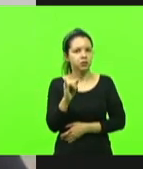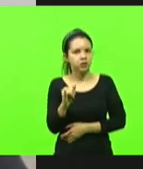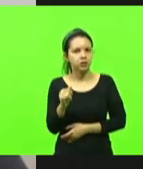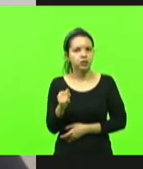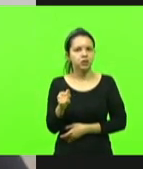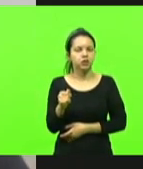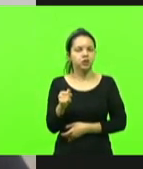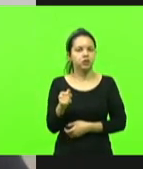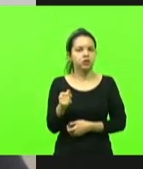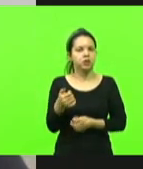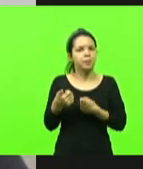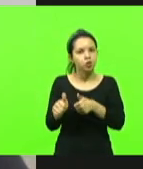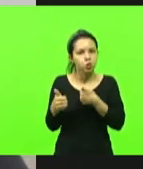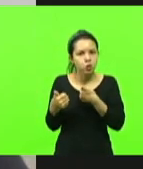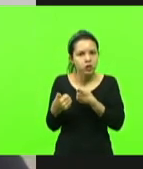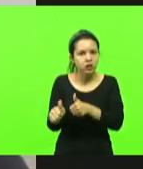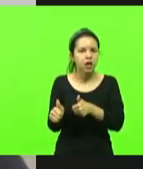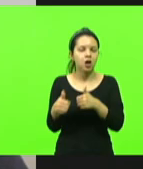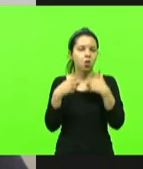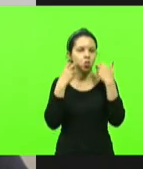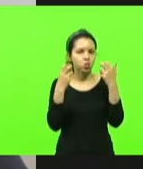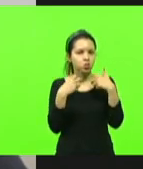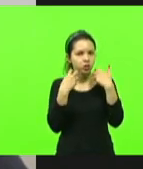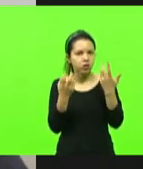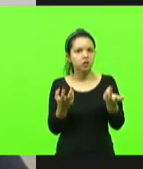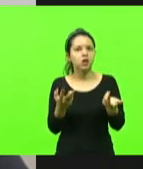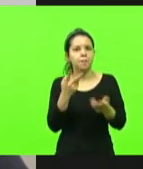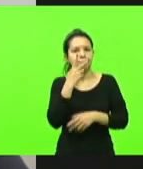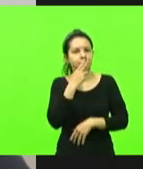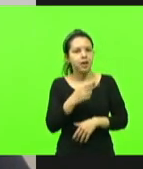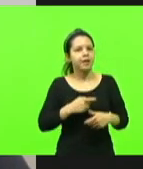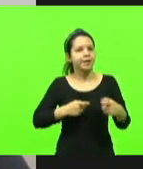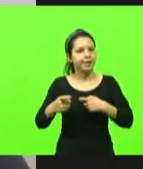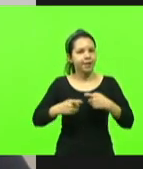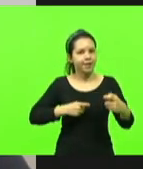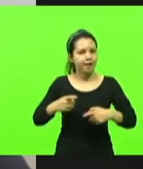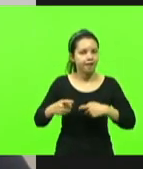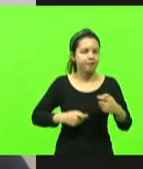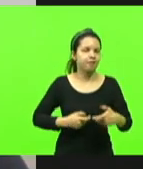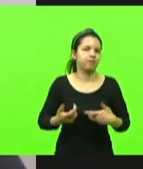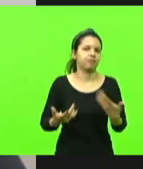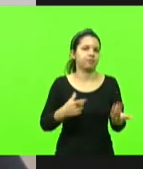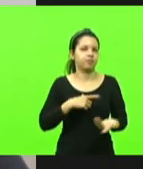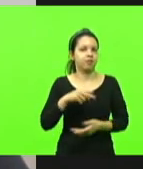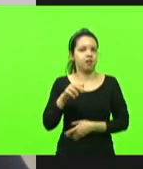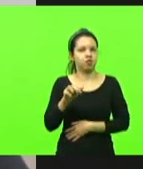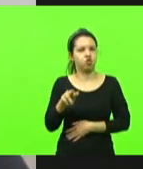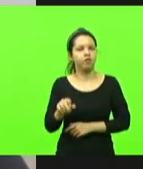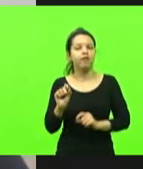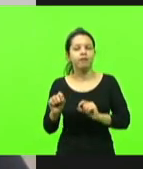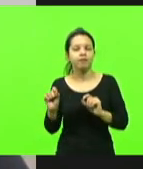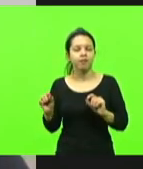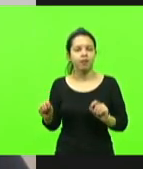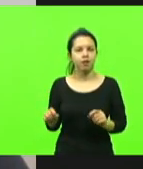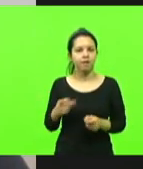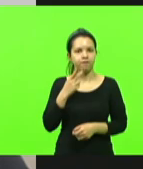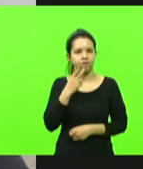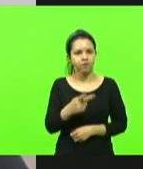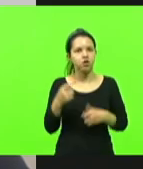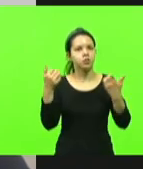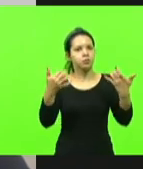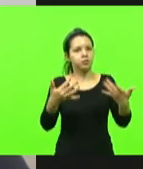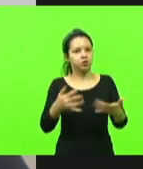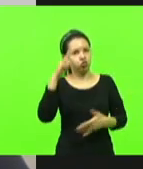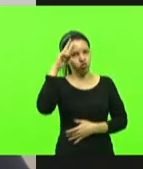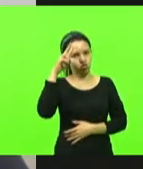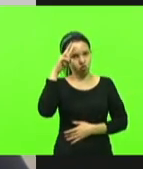constrangido, parece uma guerra de narrativas, quem é que vai ser o contador da história?